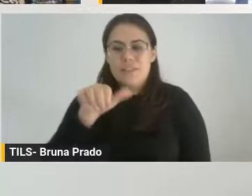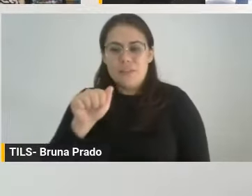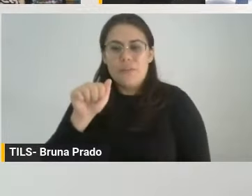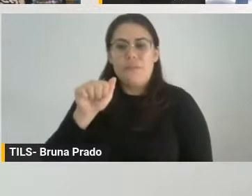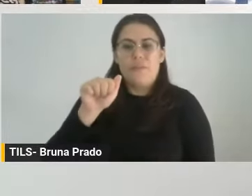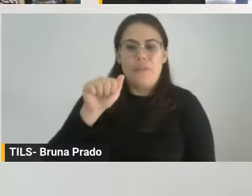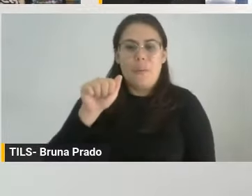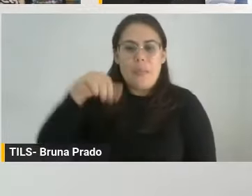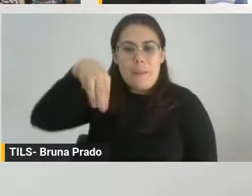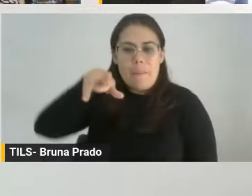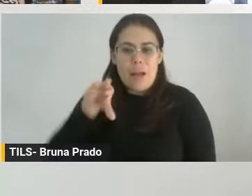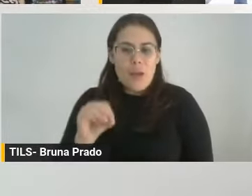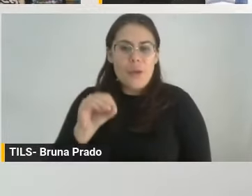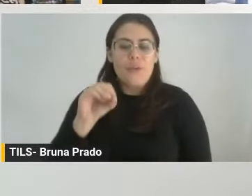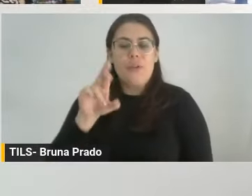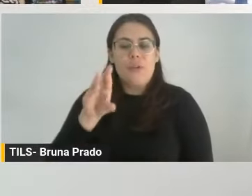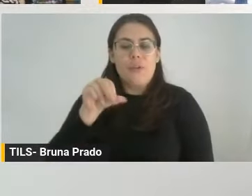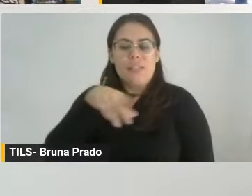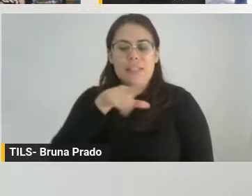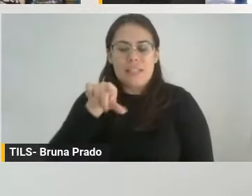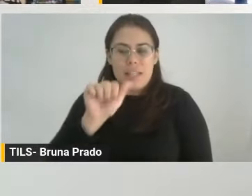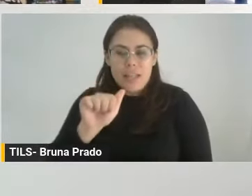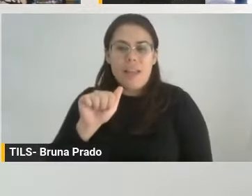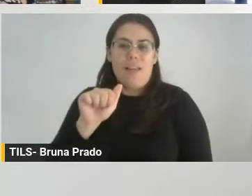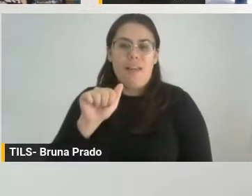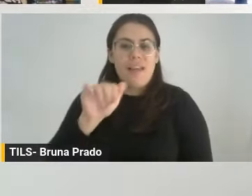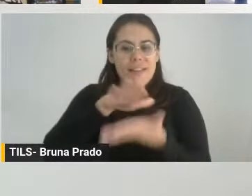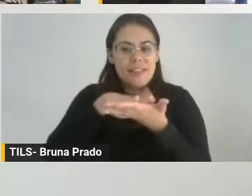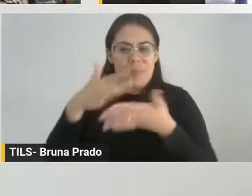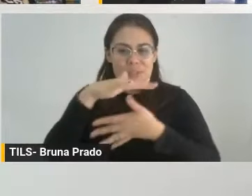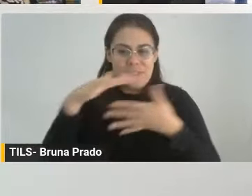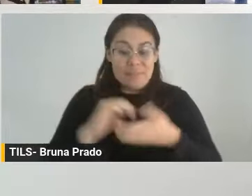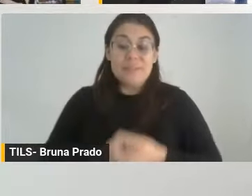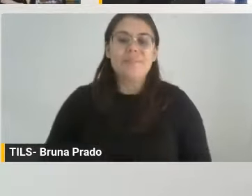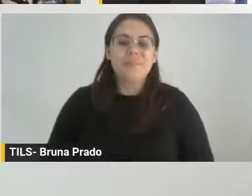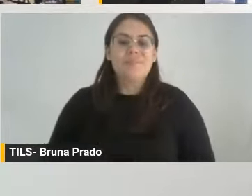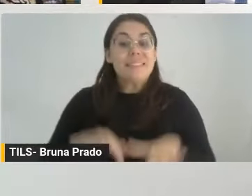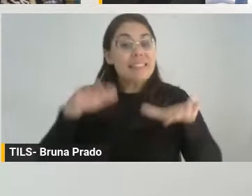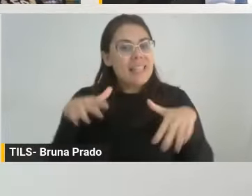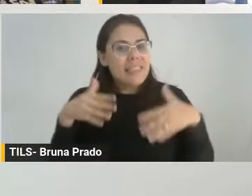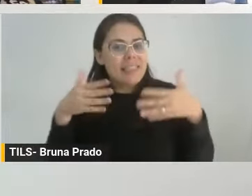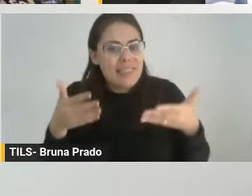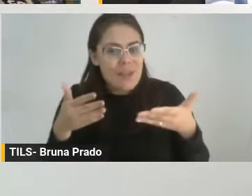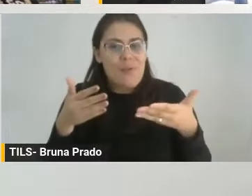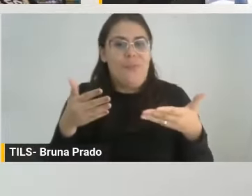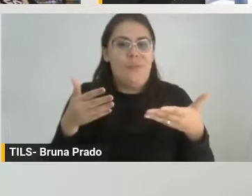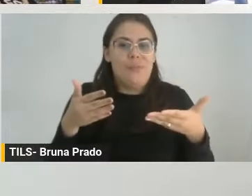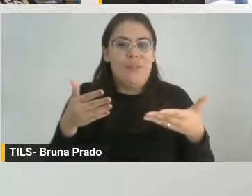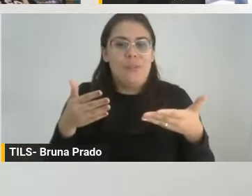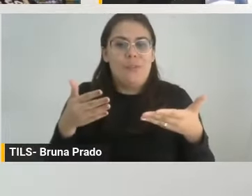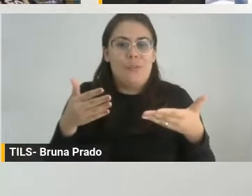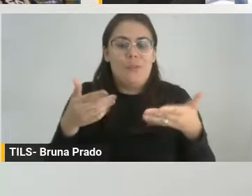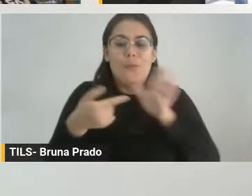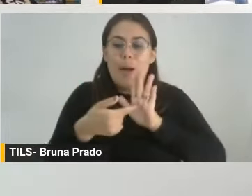nosso intérprete de livros e agradeço aqui pela oportunidade. Então, Silvia, gostaria de fazer, apresentar mais formalmente os